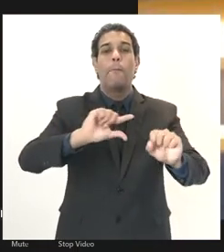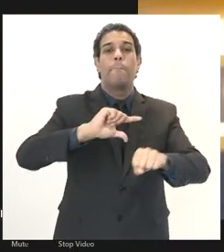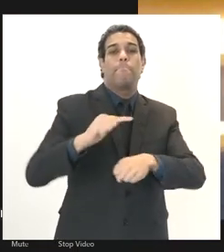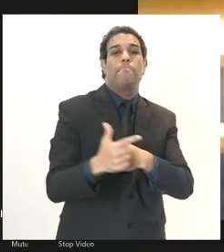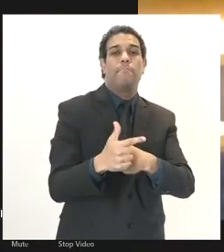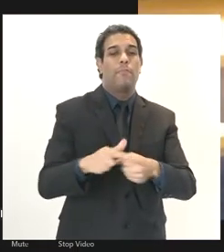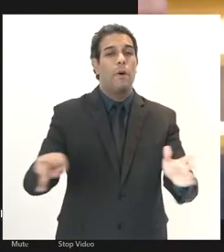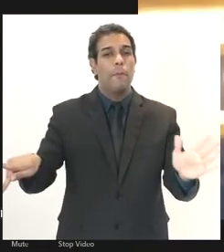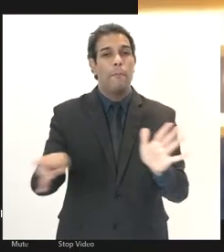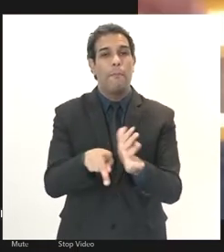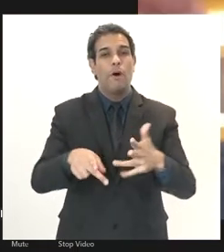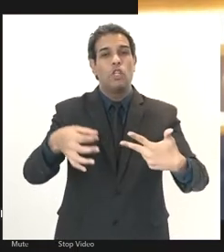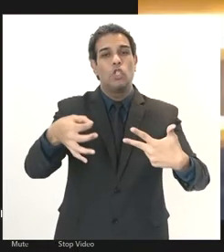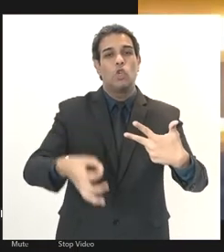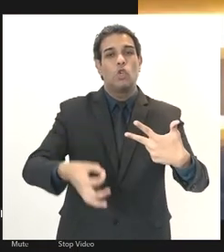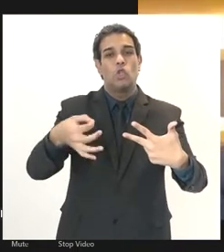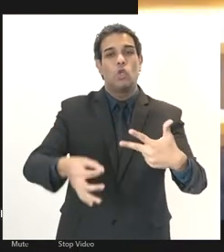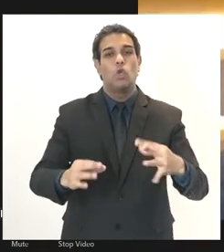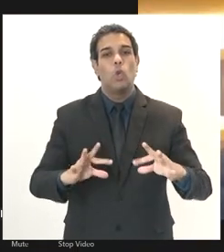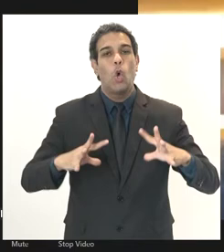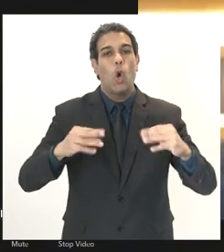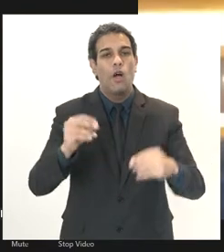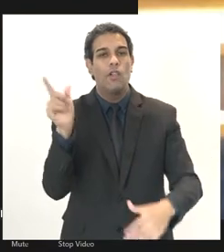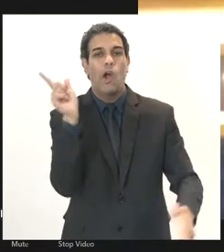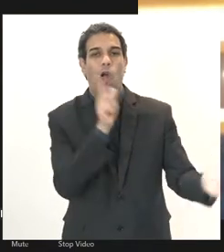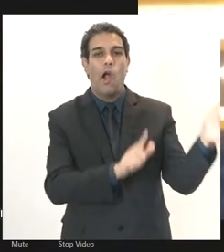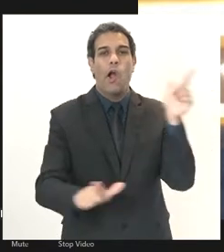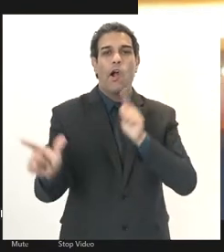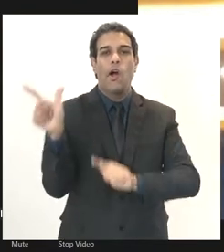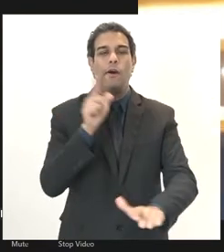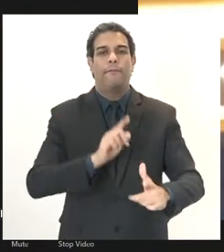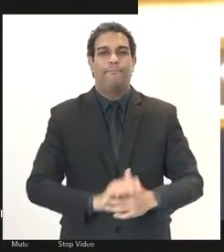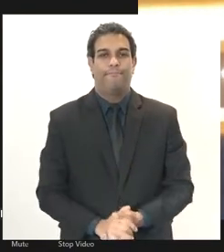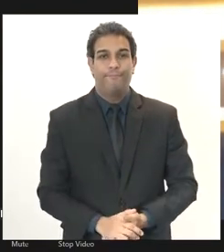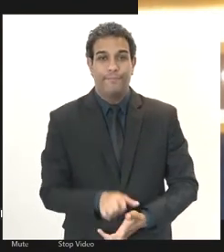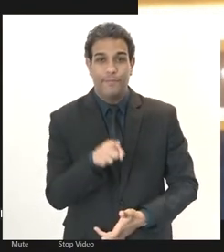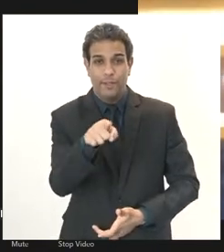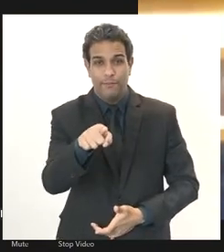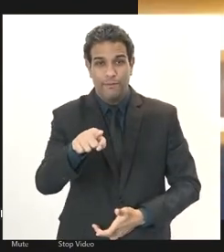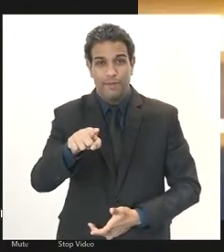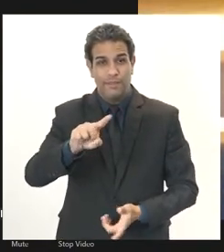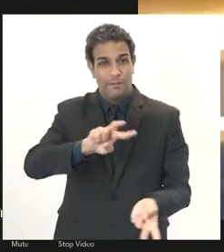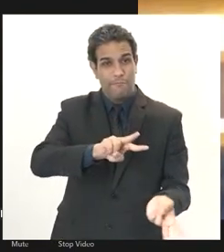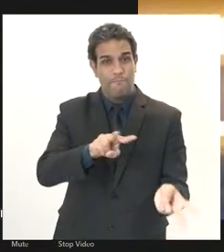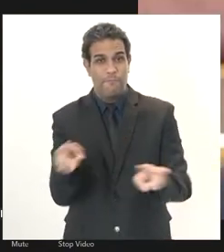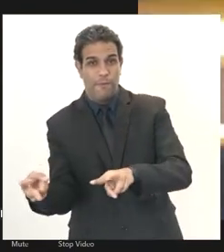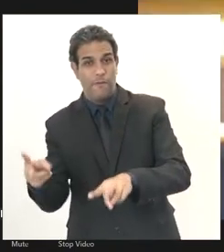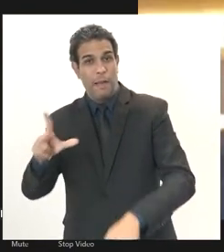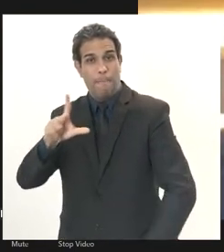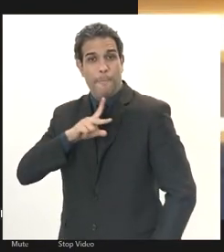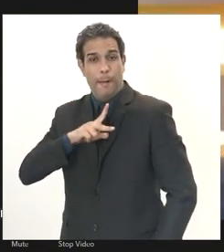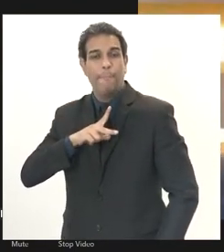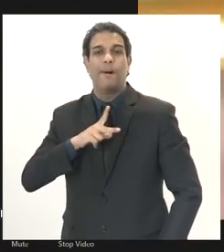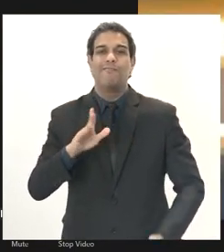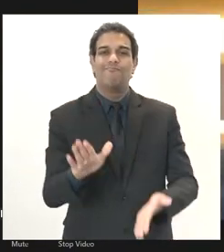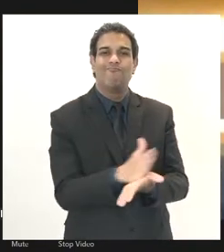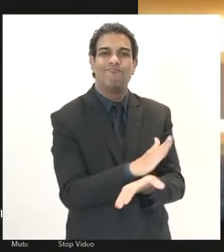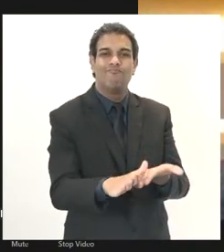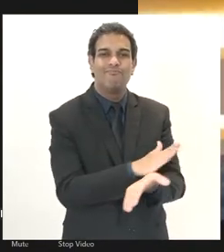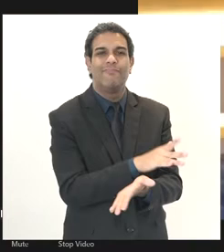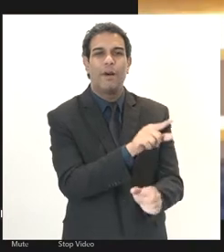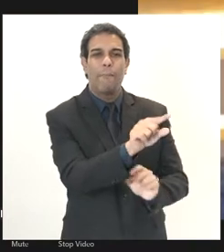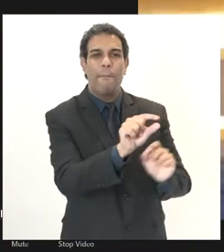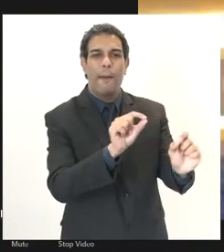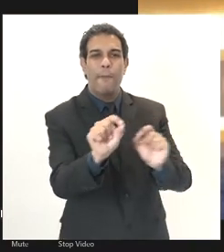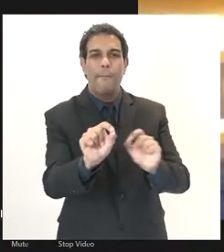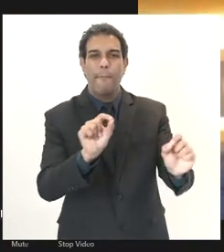do Poder Judiciário que todos têm a execução a partir do momento que você privatiza uma atividade como essa como várias outras que a gente veio ouvindo aqui